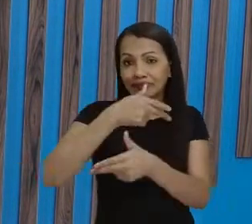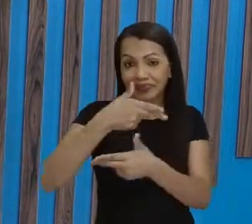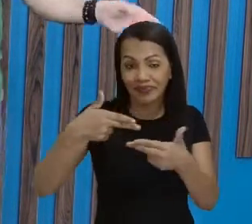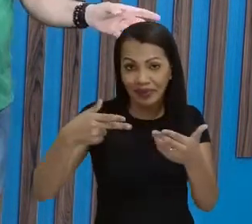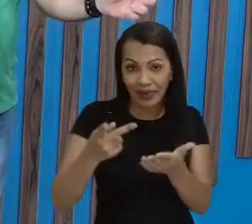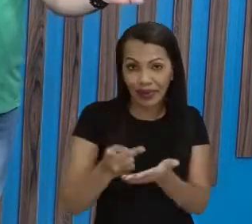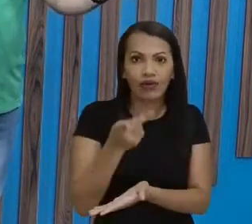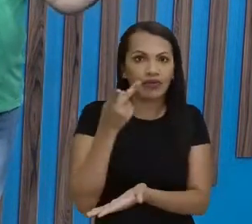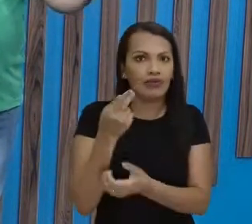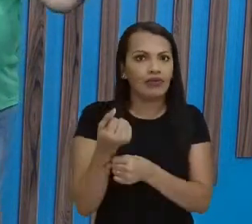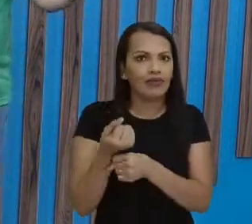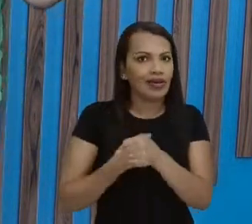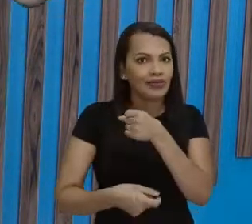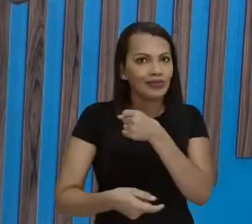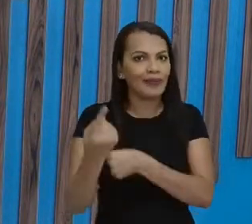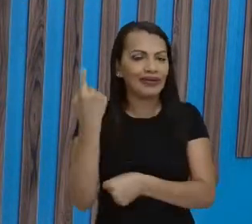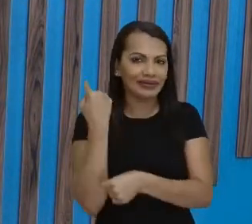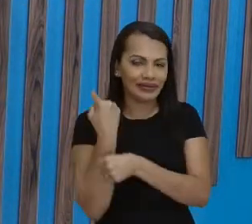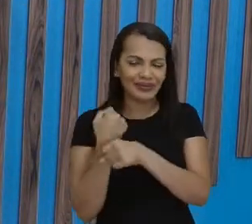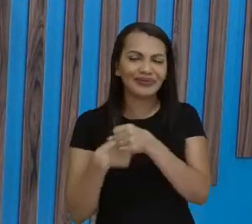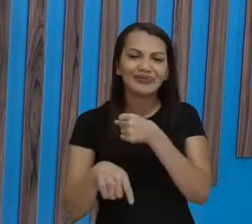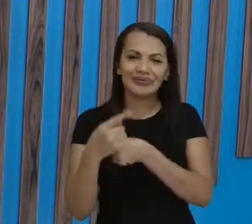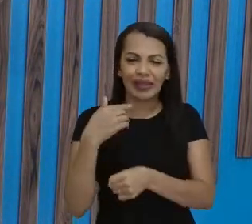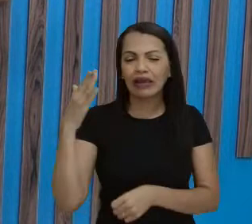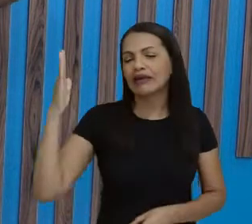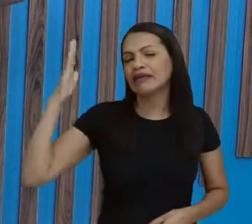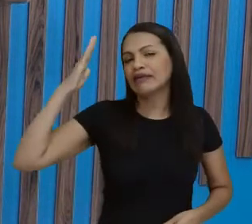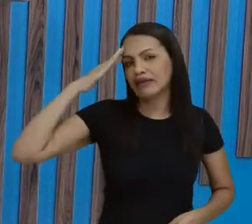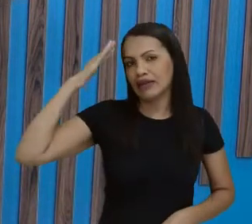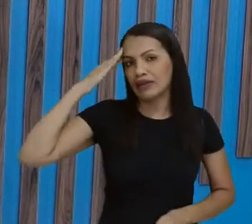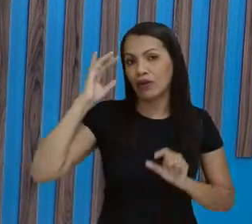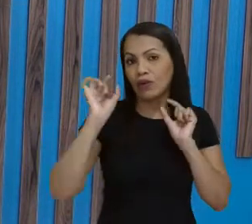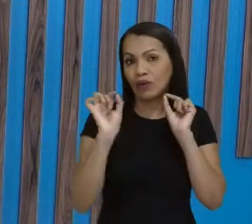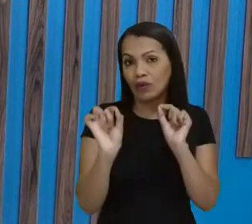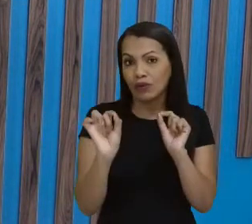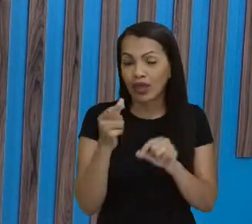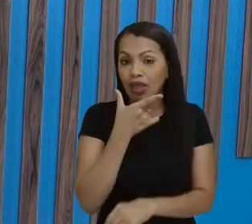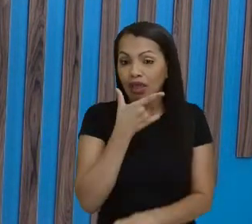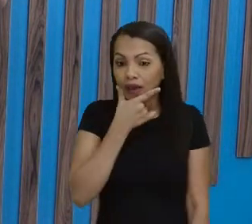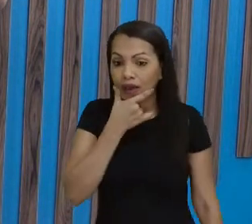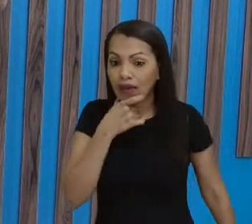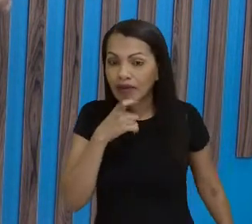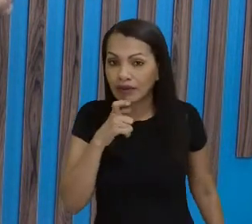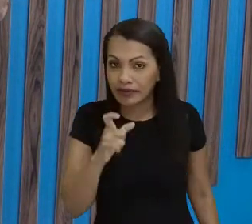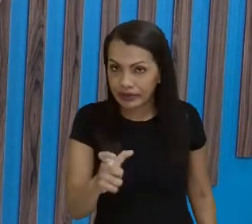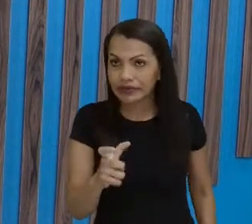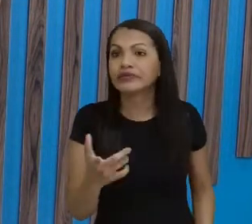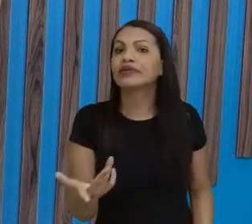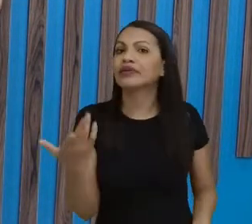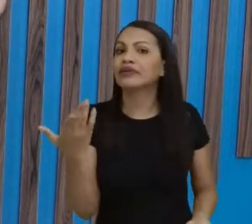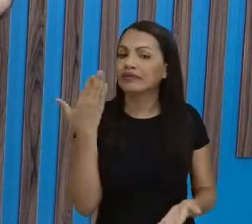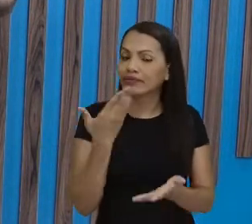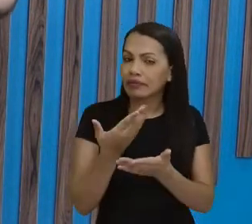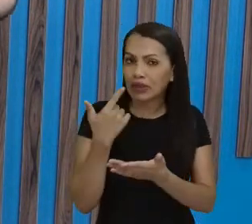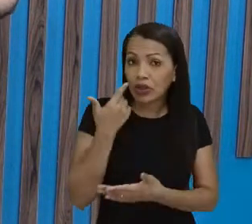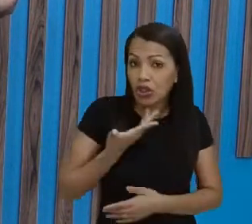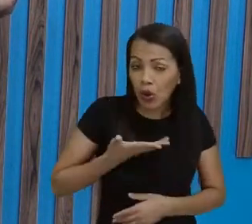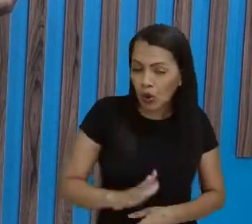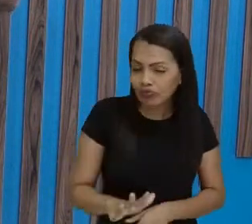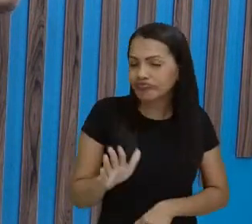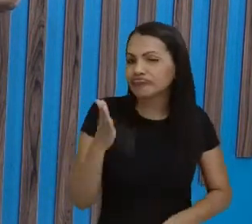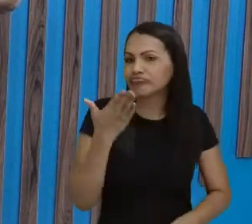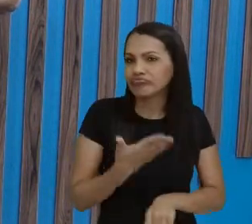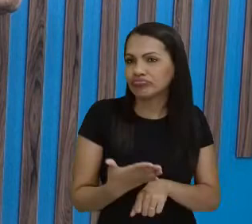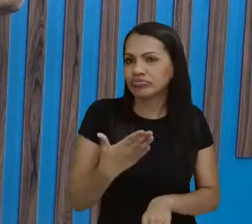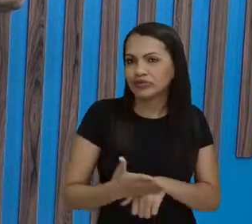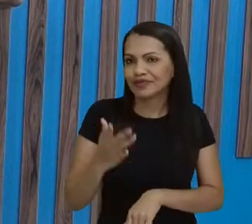no ano passado, para a gente entender o que é que Paulo Freire condenava aí na prática, né. Então, vamos lá, deviam